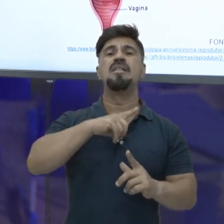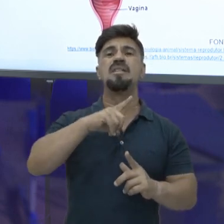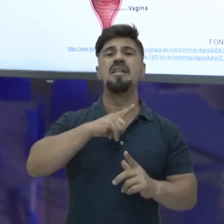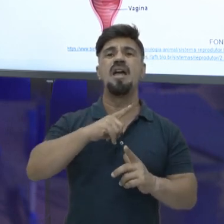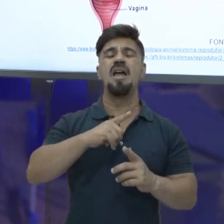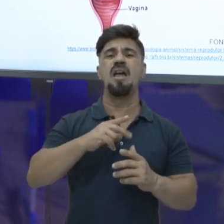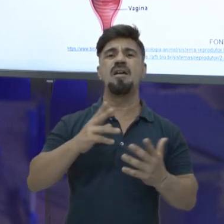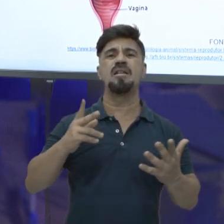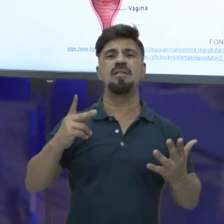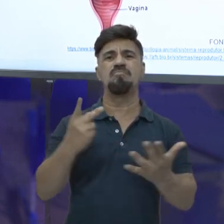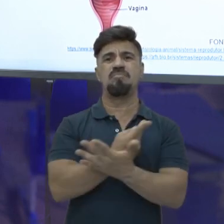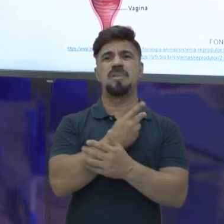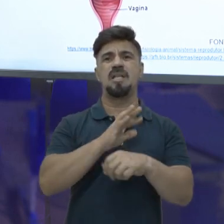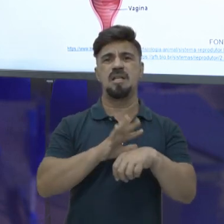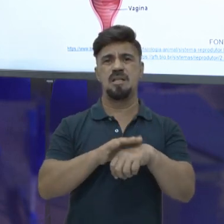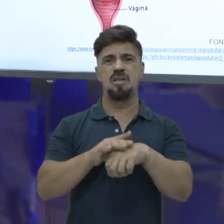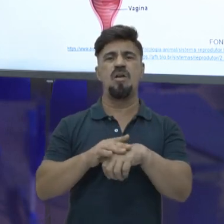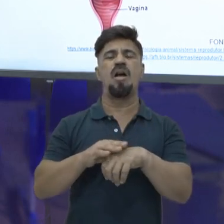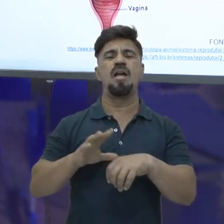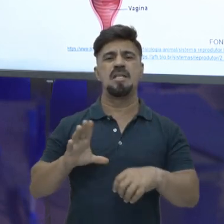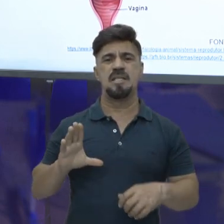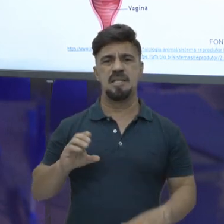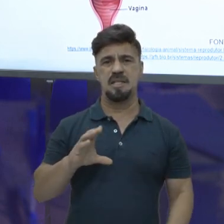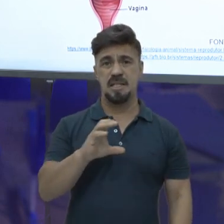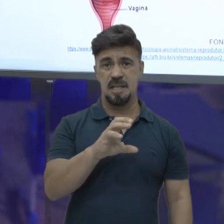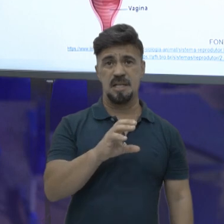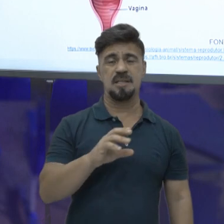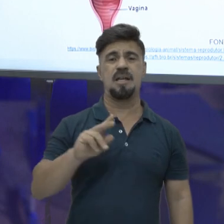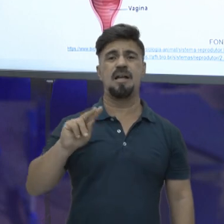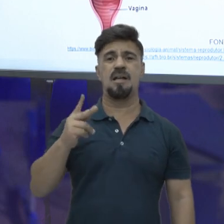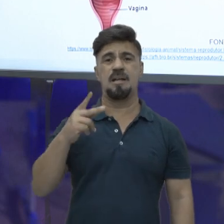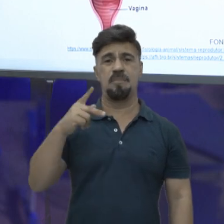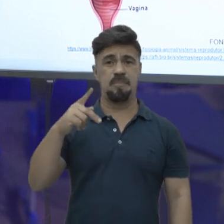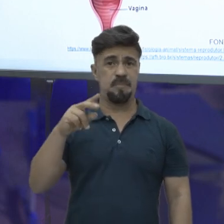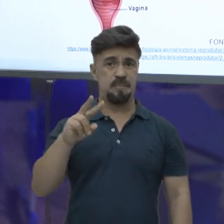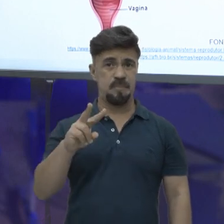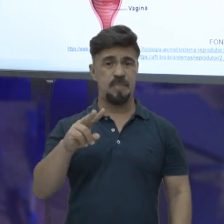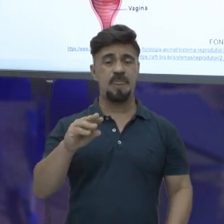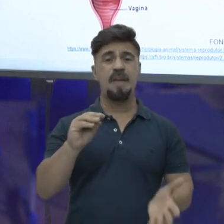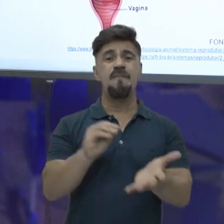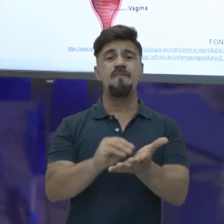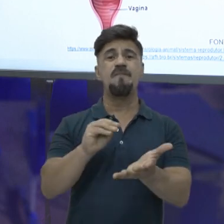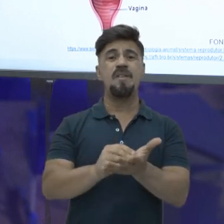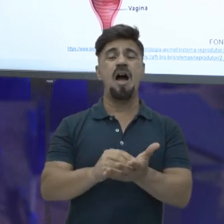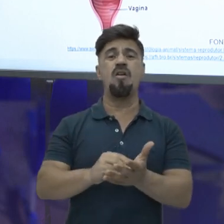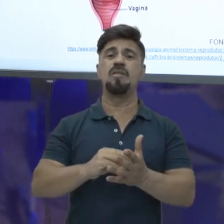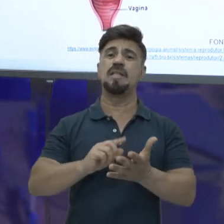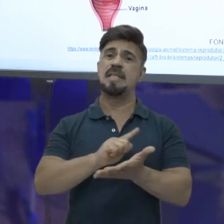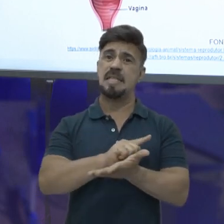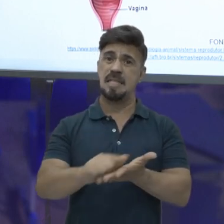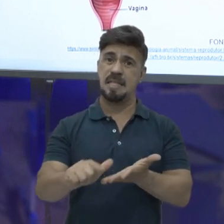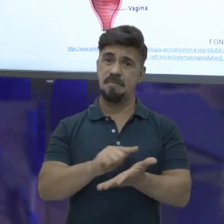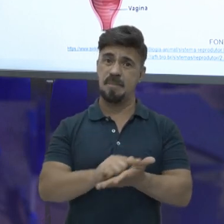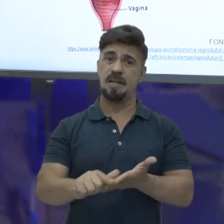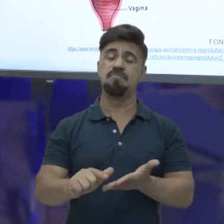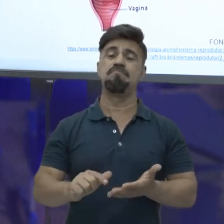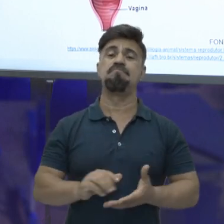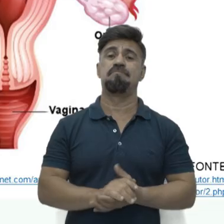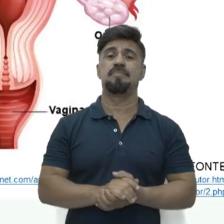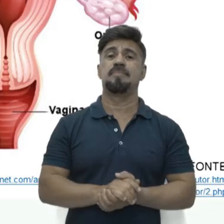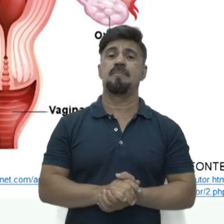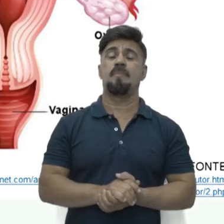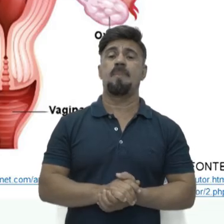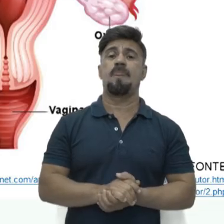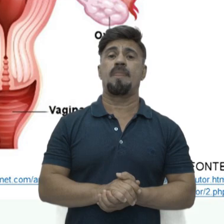célula, e a célula pode acabar gerando um câncer, tá? Então, o HPV e a falta de higiene também podem gerar o câncer do colo do útero.